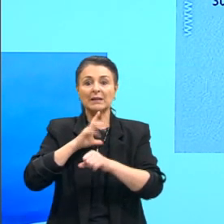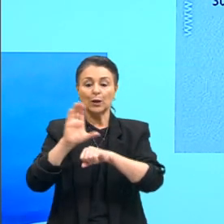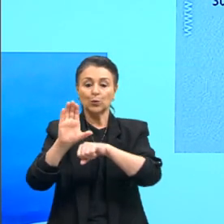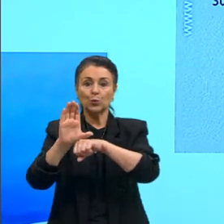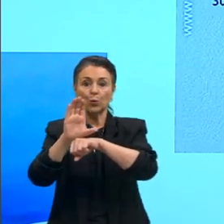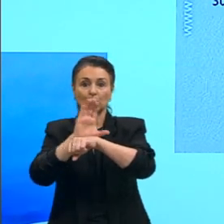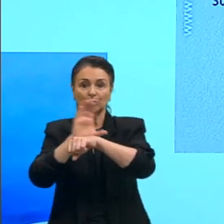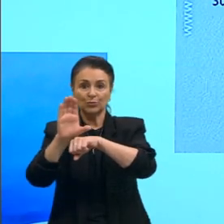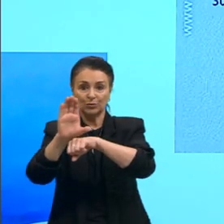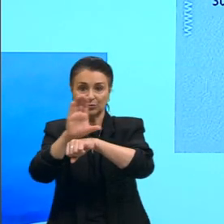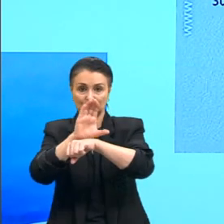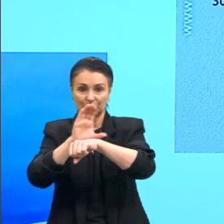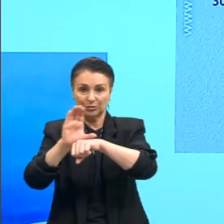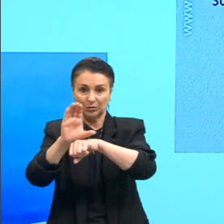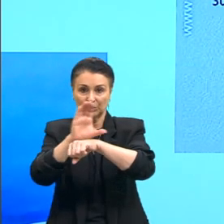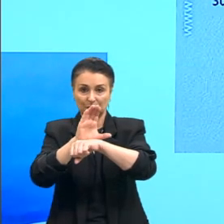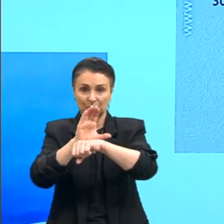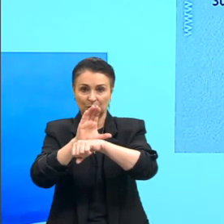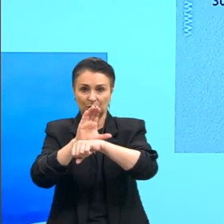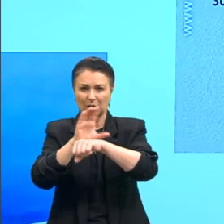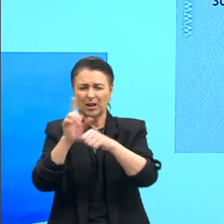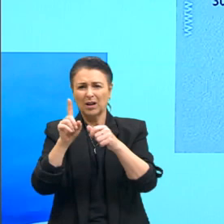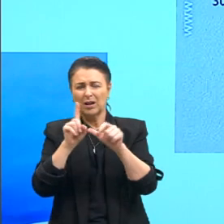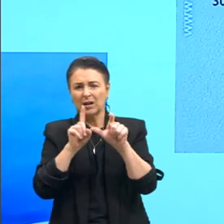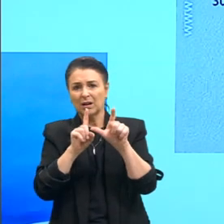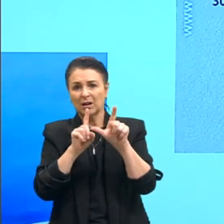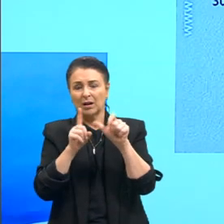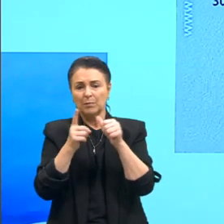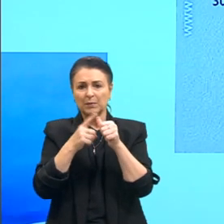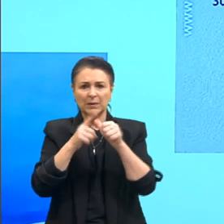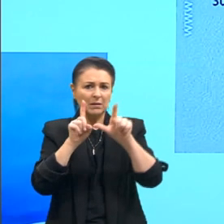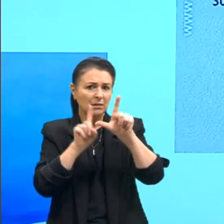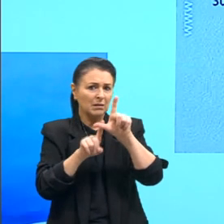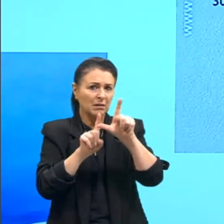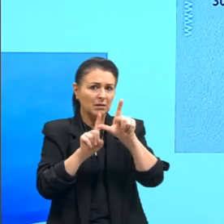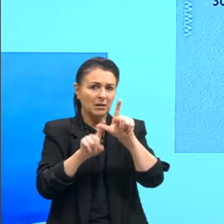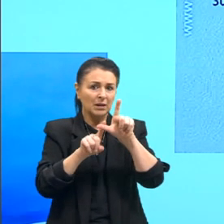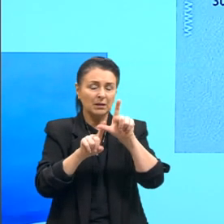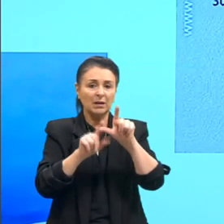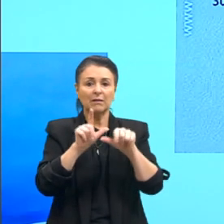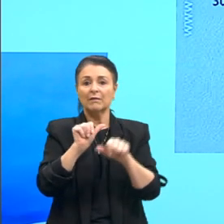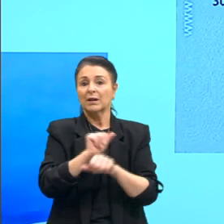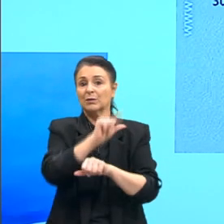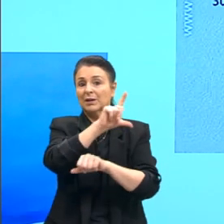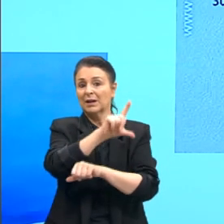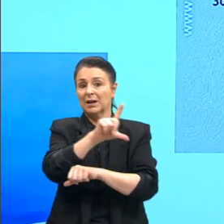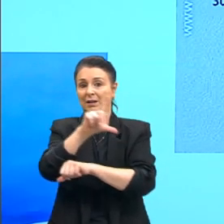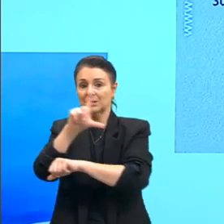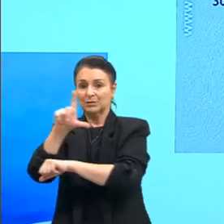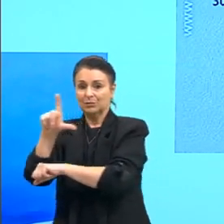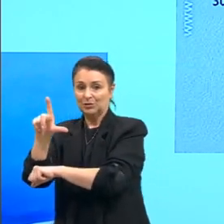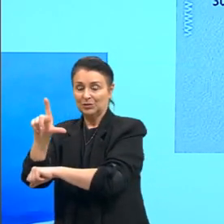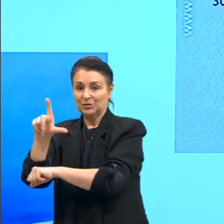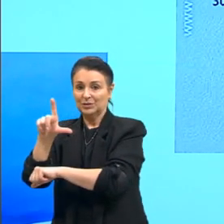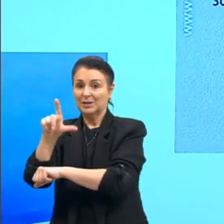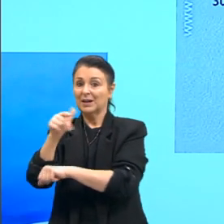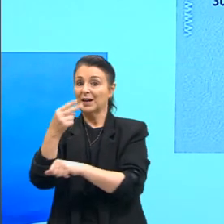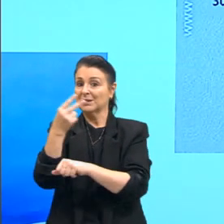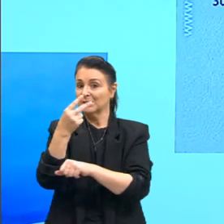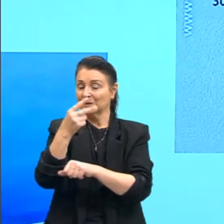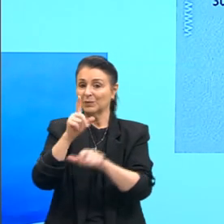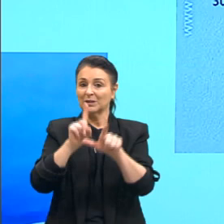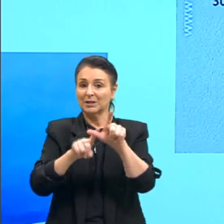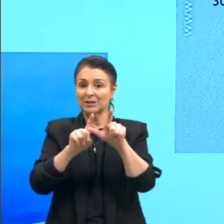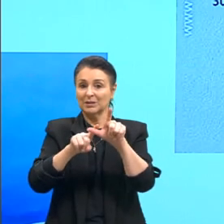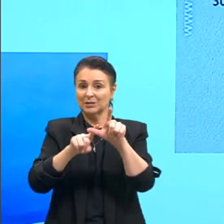o primeiro, a primeira letra, ela te diz o, a latitude, né, e a segunda letra se é,